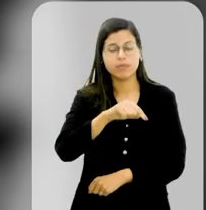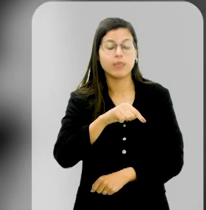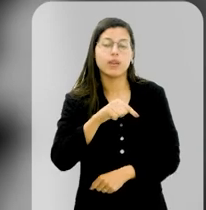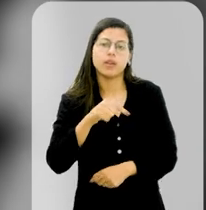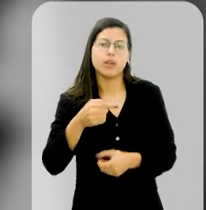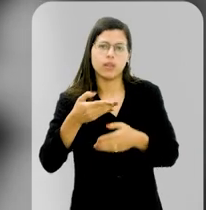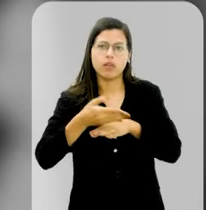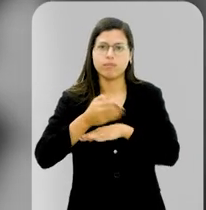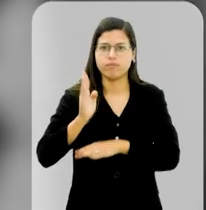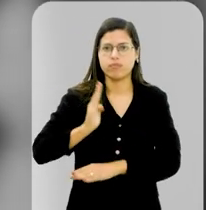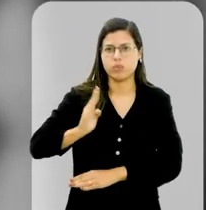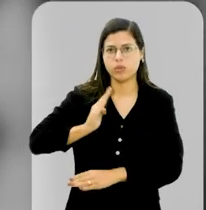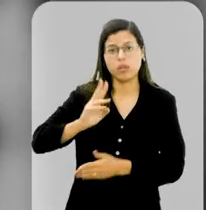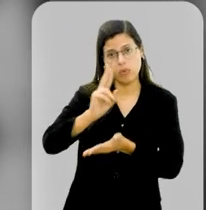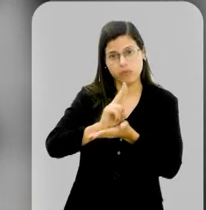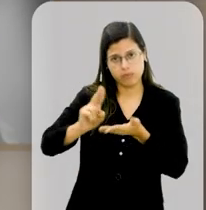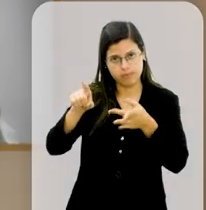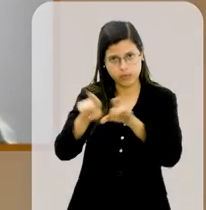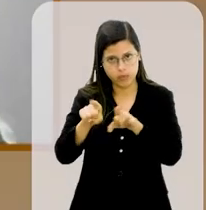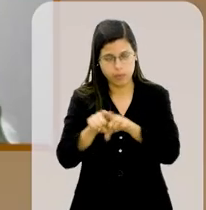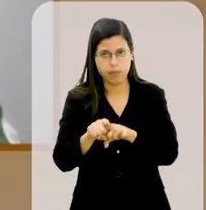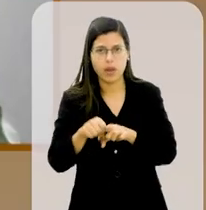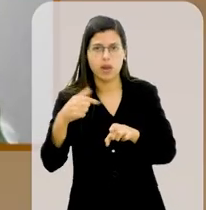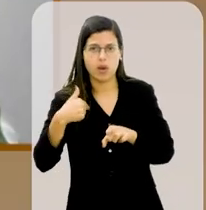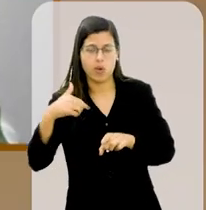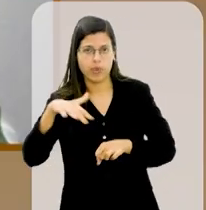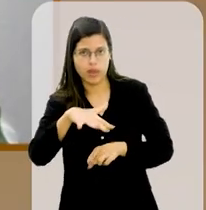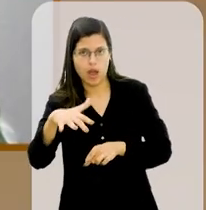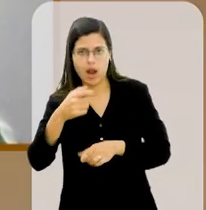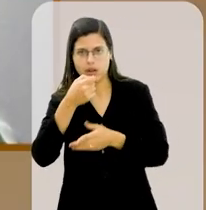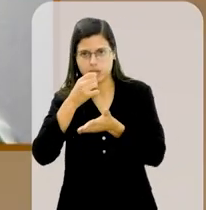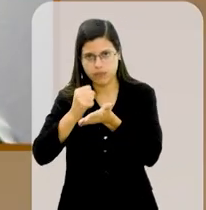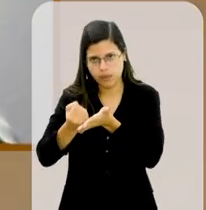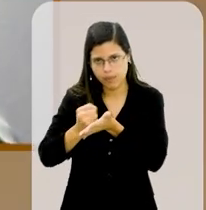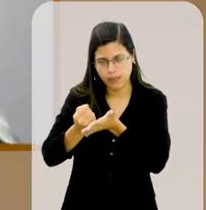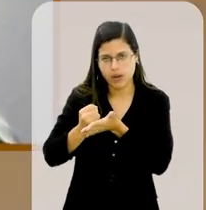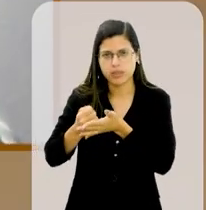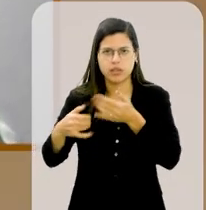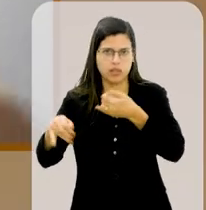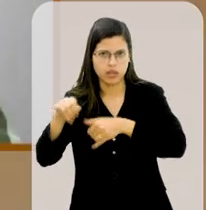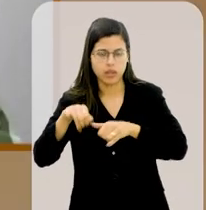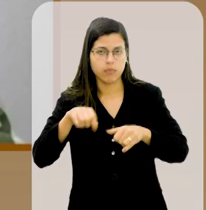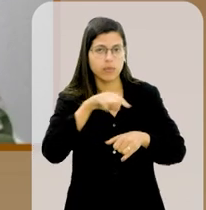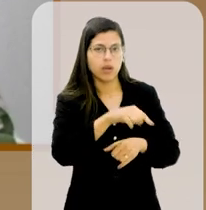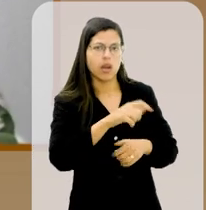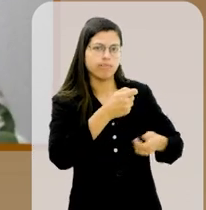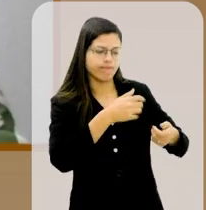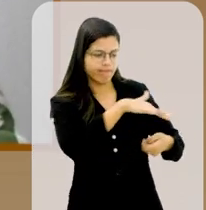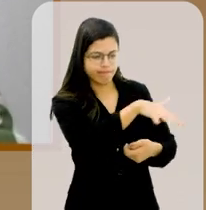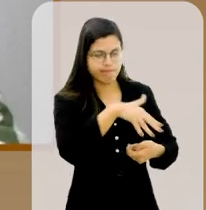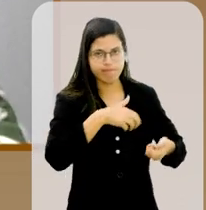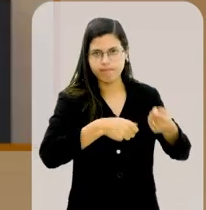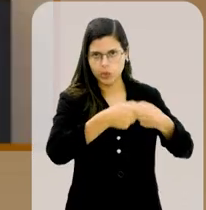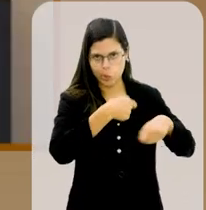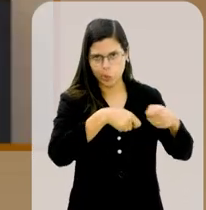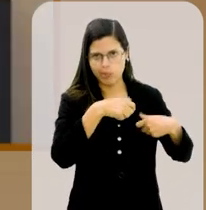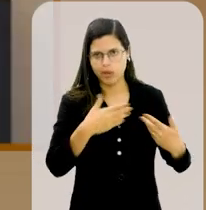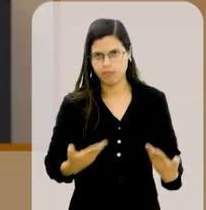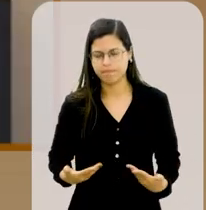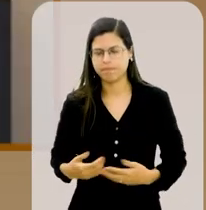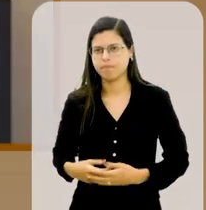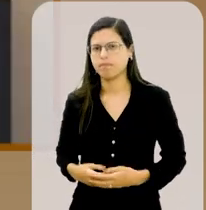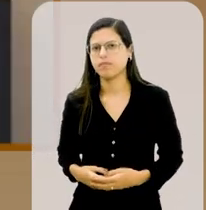bolsista também na própria universidade. Eu na área de farmácia e bioquímica e ele como economista na área de